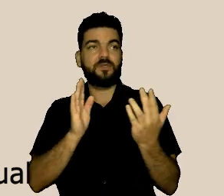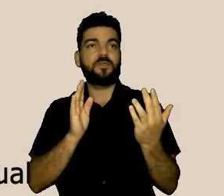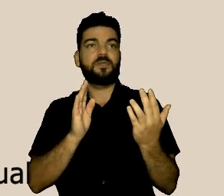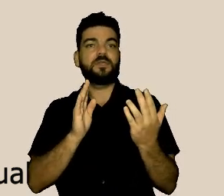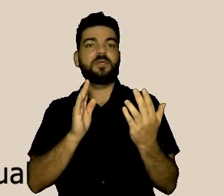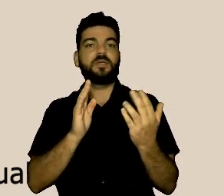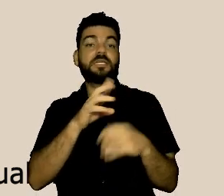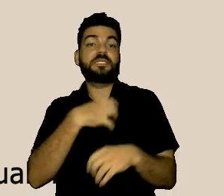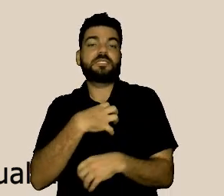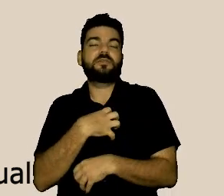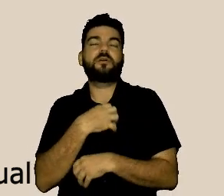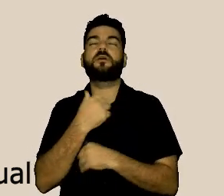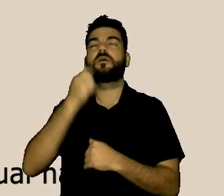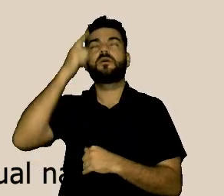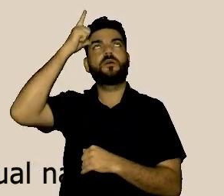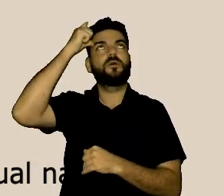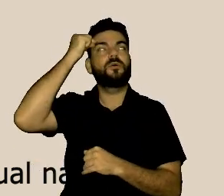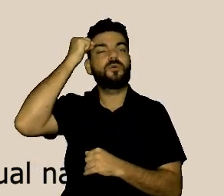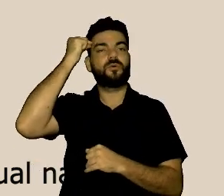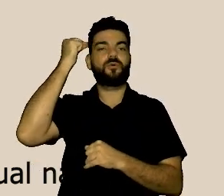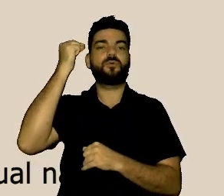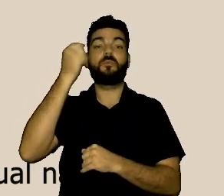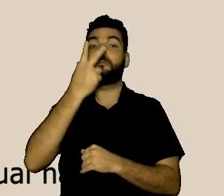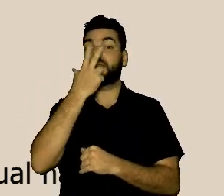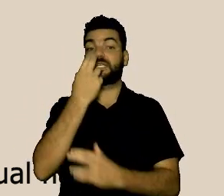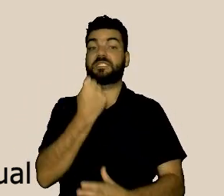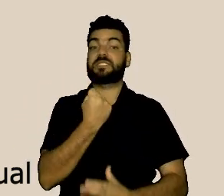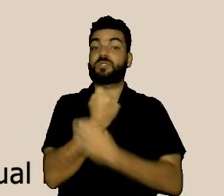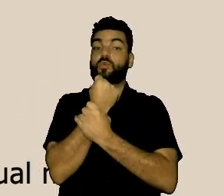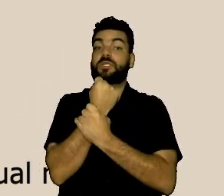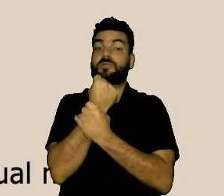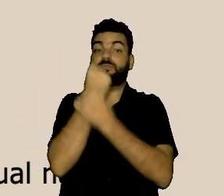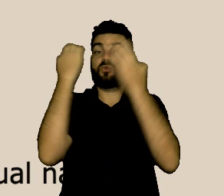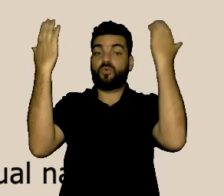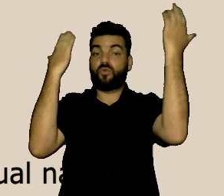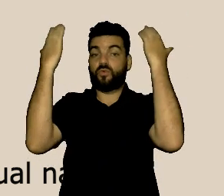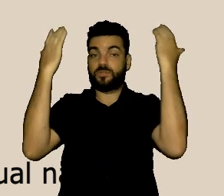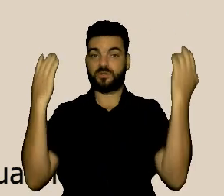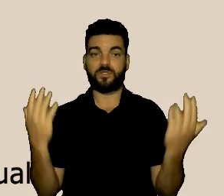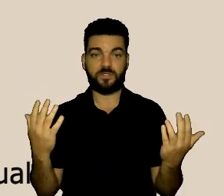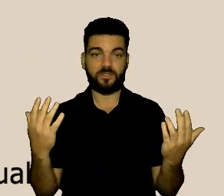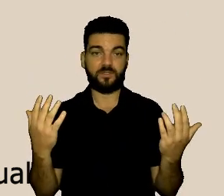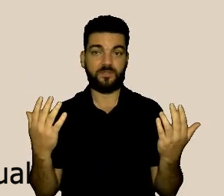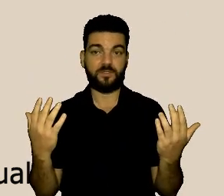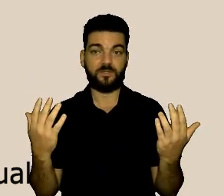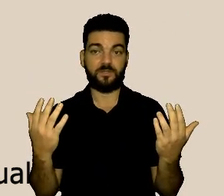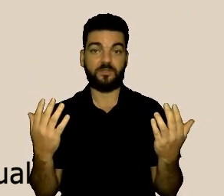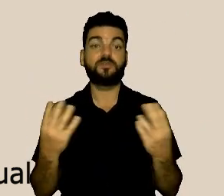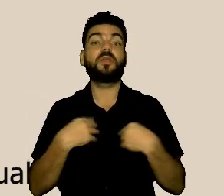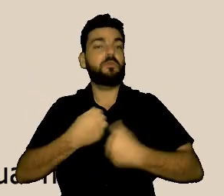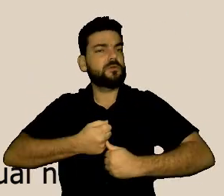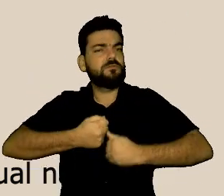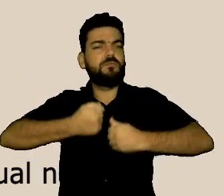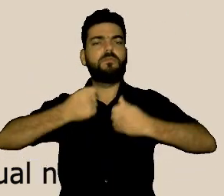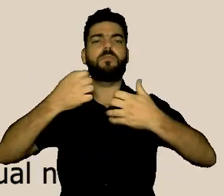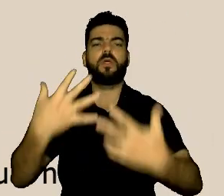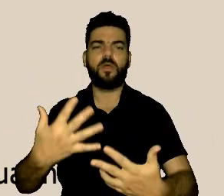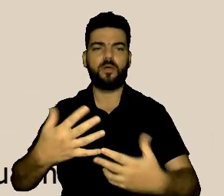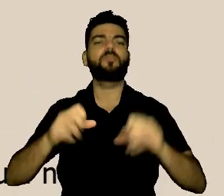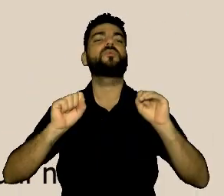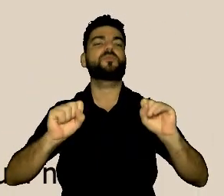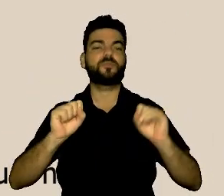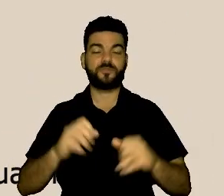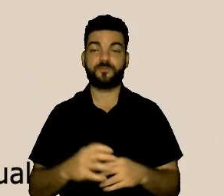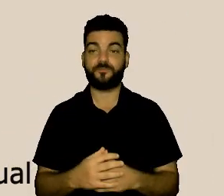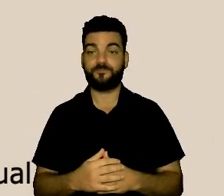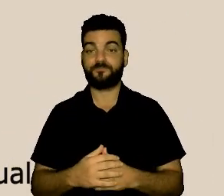do ponto de vista de expressar aquilo que ele está sentindo. A ouvidoria também é um espaço de reconhecimento de direitos